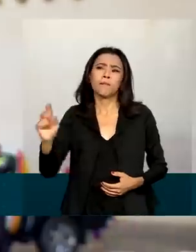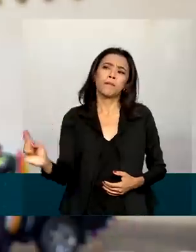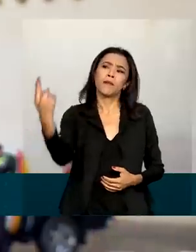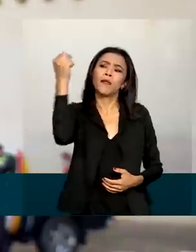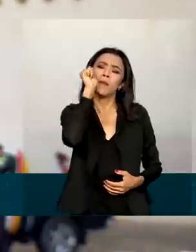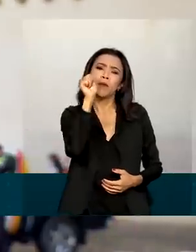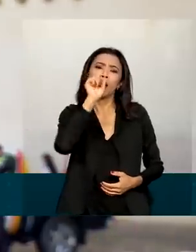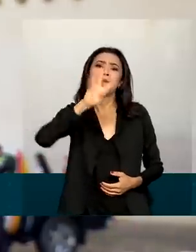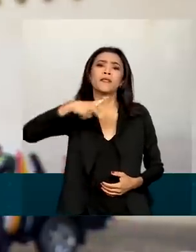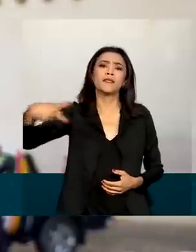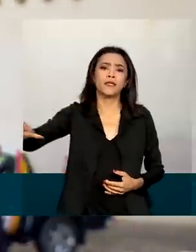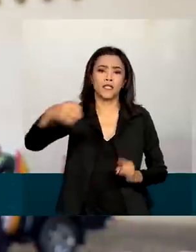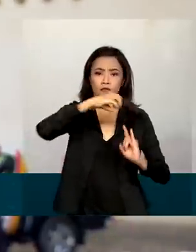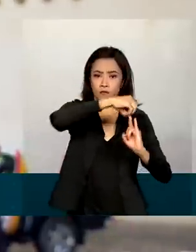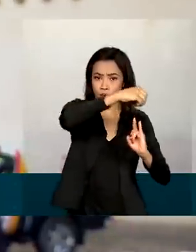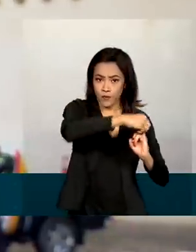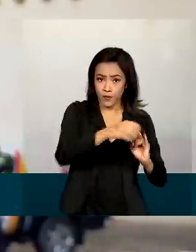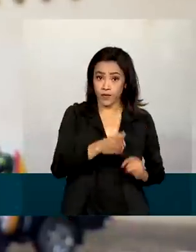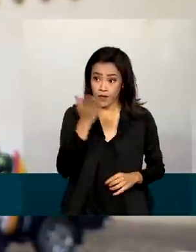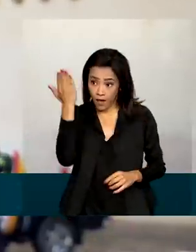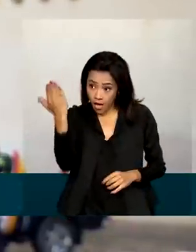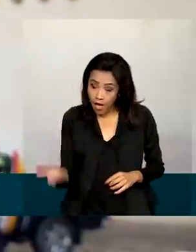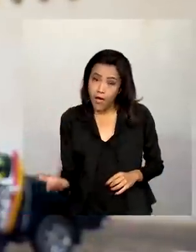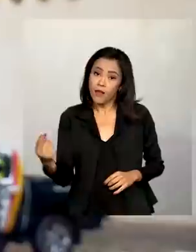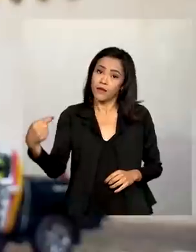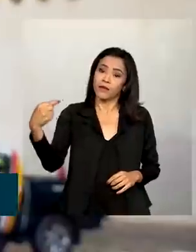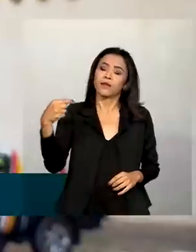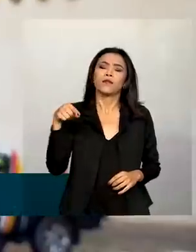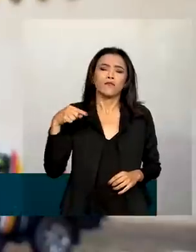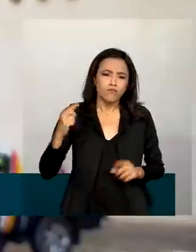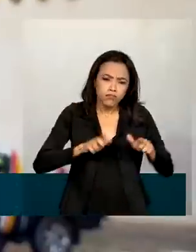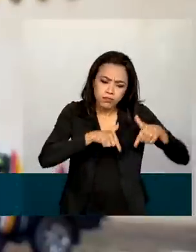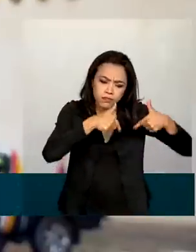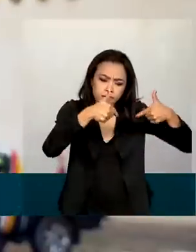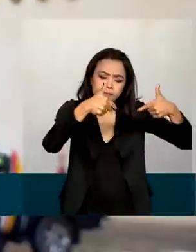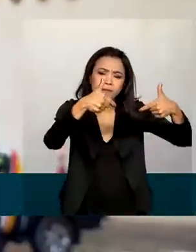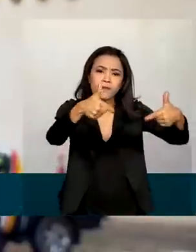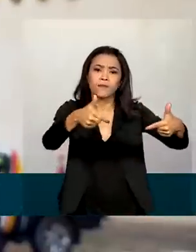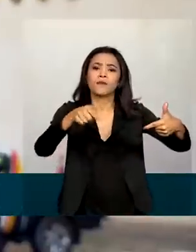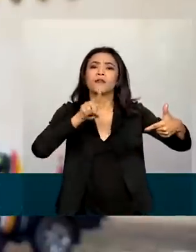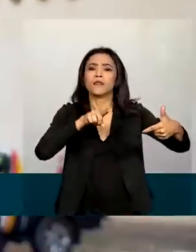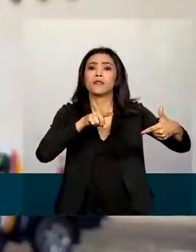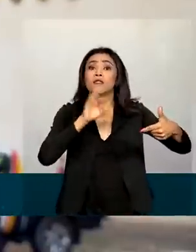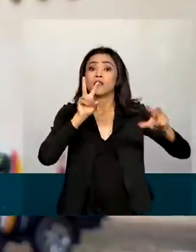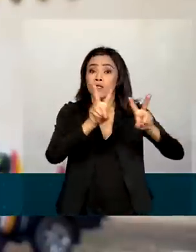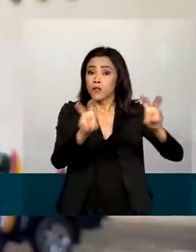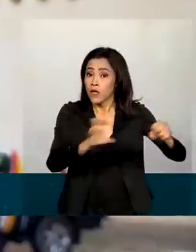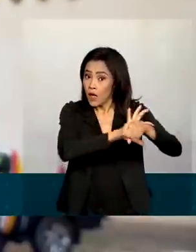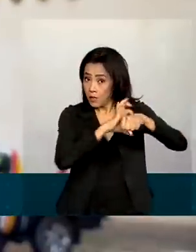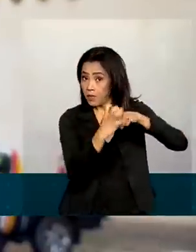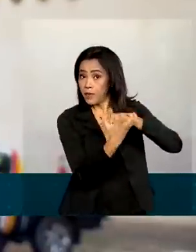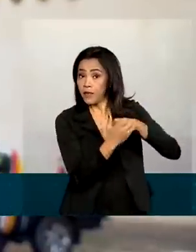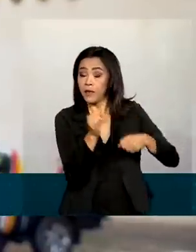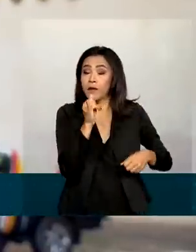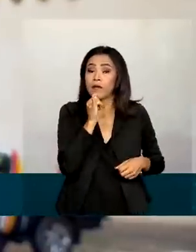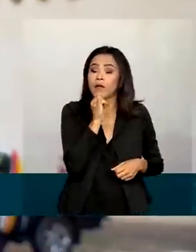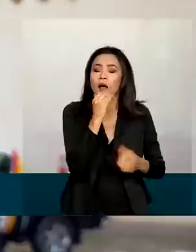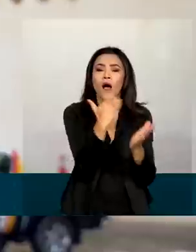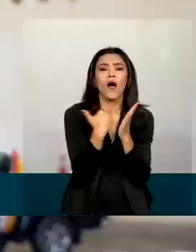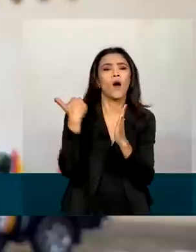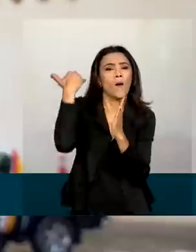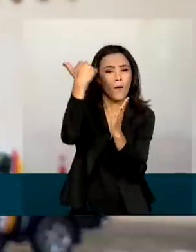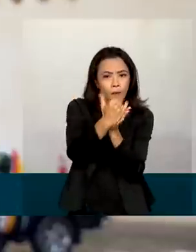Fiocruz. e, à frente da fundação, ela liderou as ações no enfrentamento da pandemia, como o aumento da